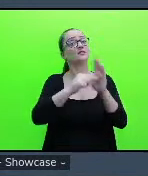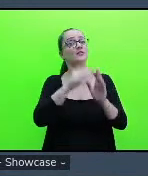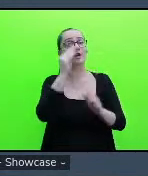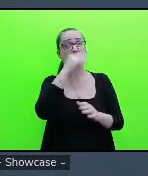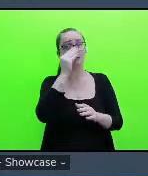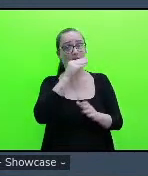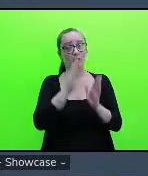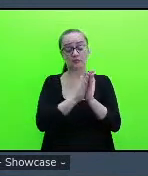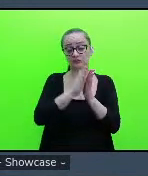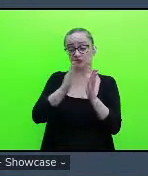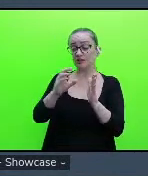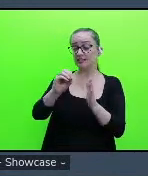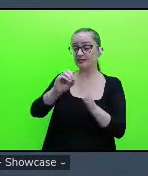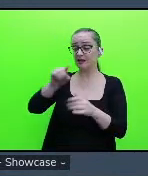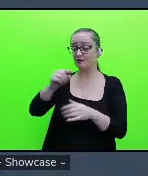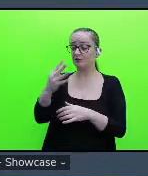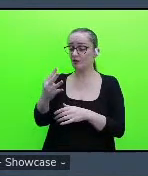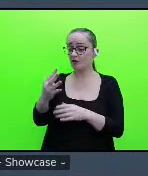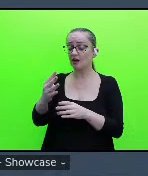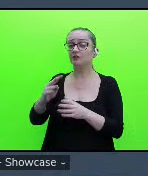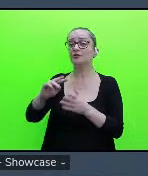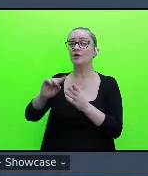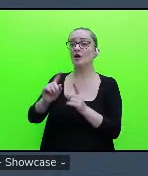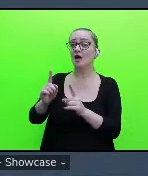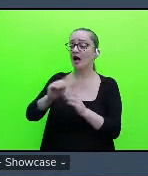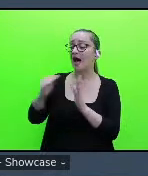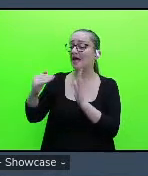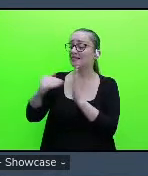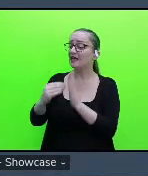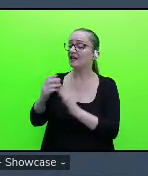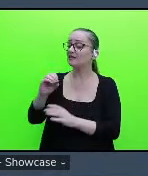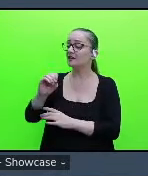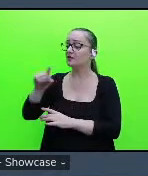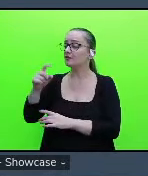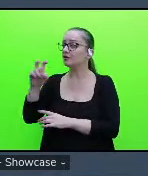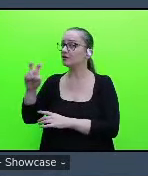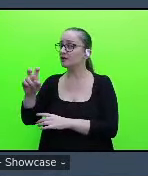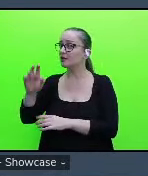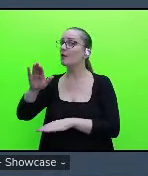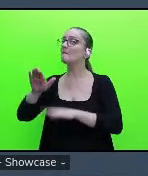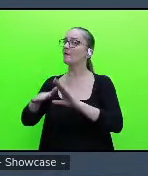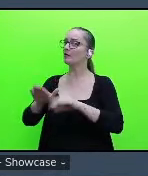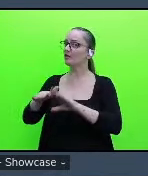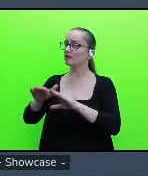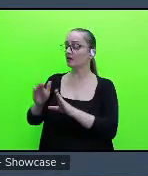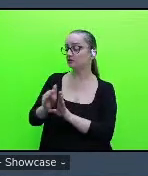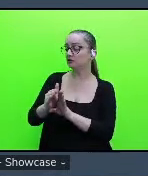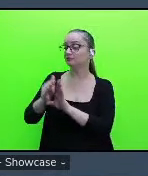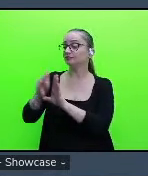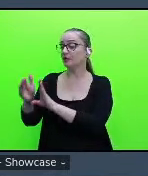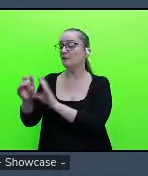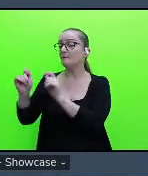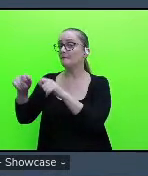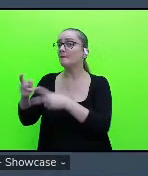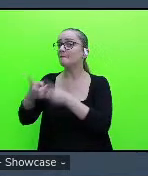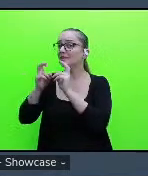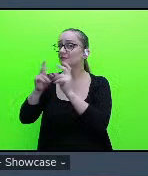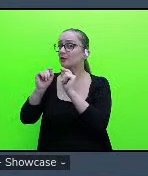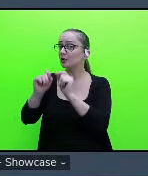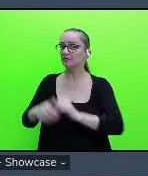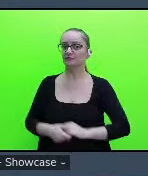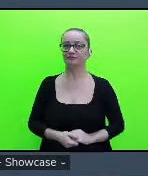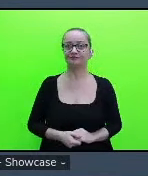está de 0,4 a 0,5 é um nível moderado e o que a gente pode perceber é que